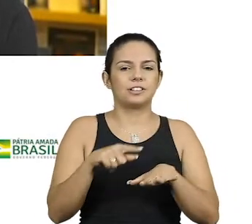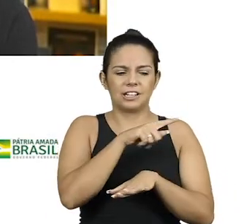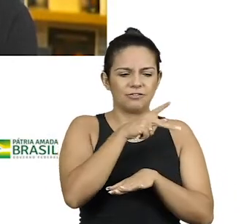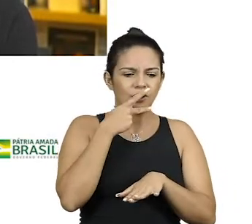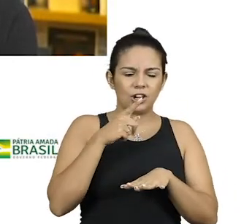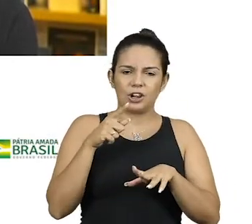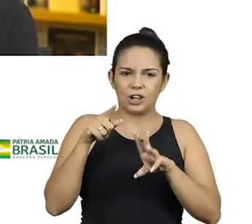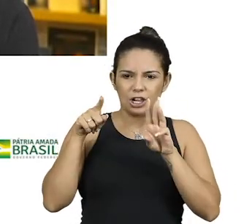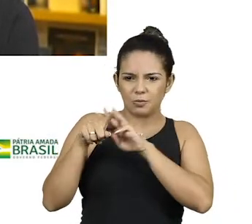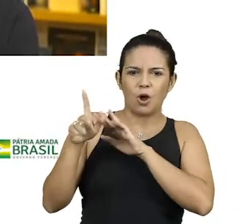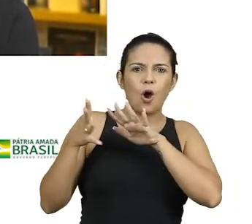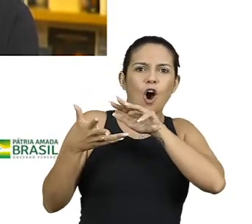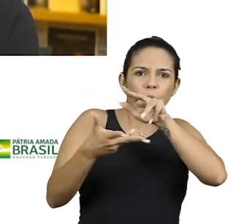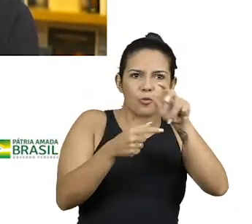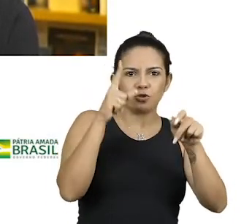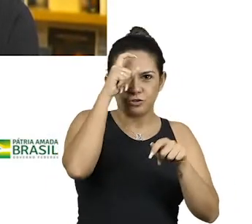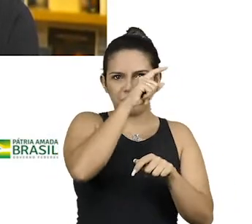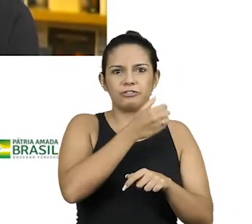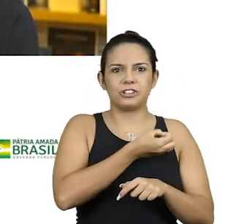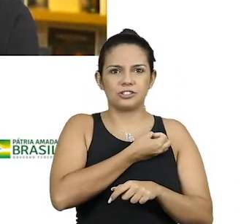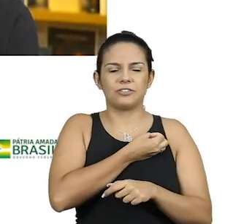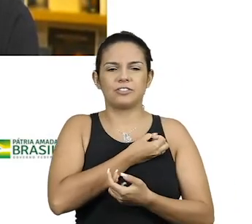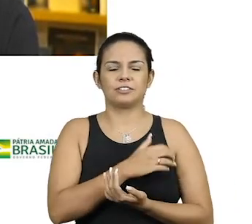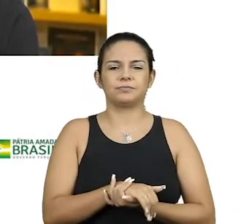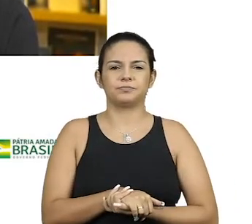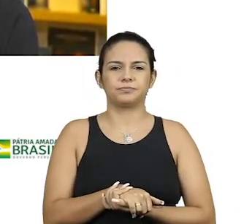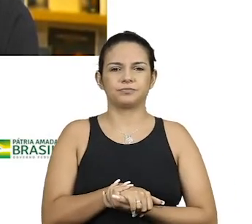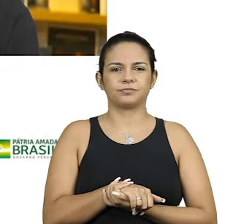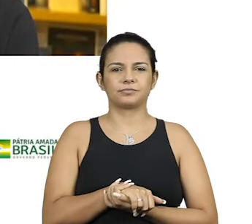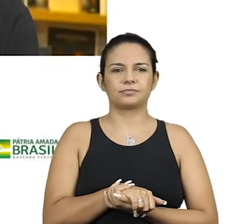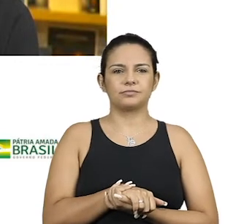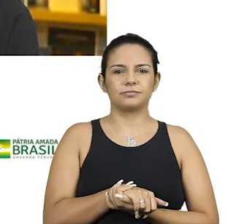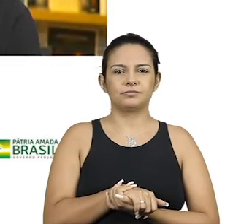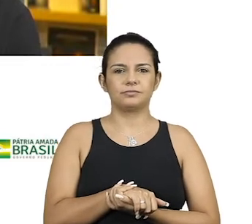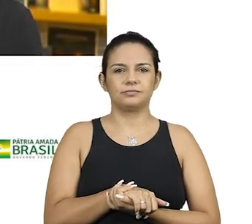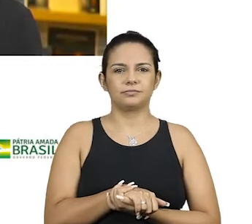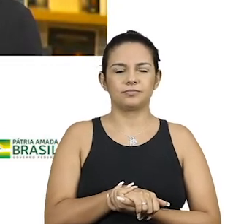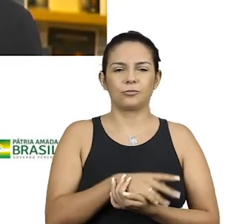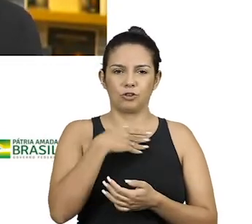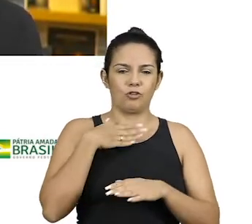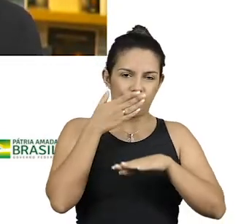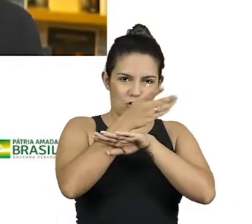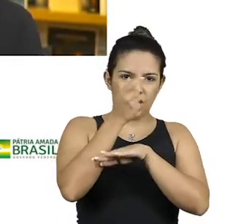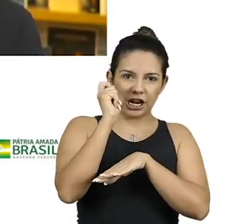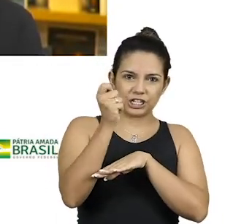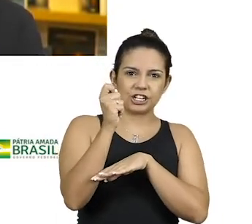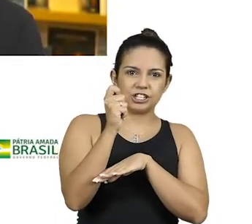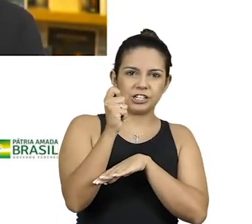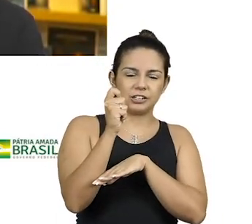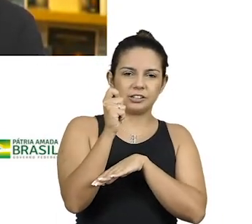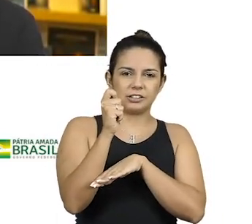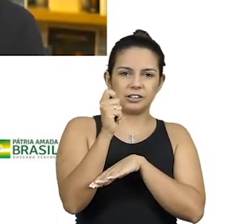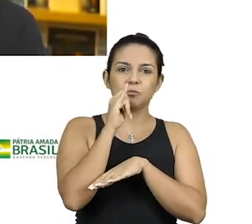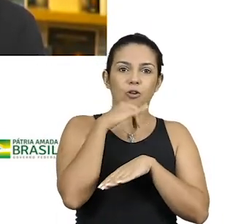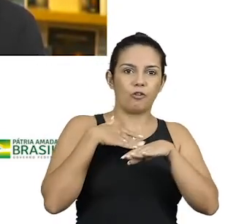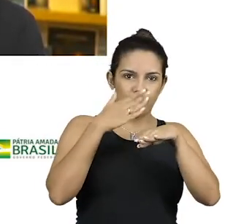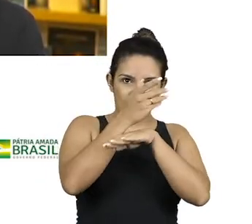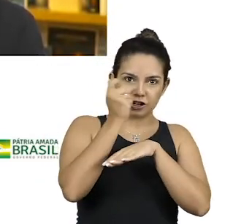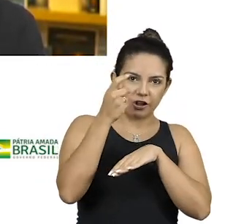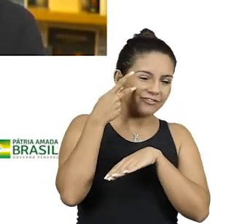que você está falando, eu não fui para a Argentina, Buenos Aires, eu não posso esquecer que eu fiquei uma tarde inteira para fazer um telefonema para Brasil.